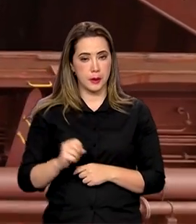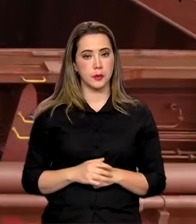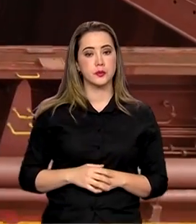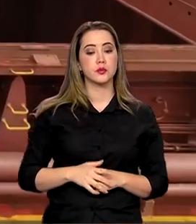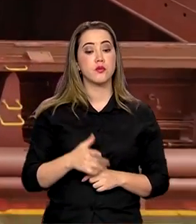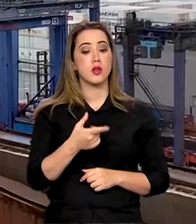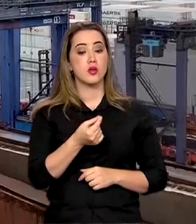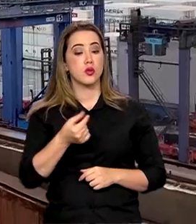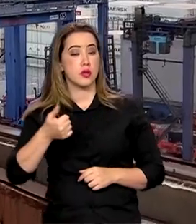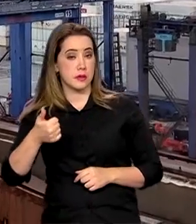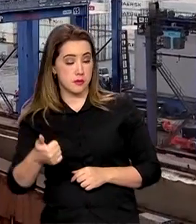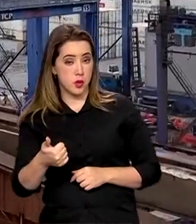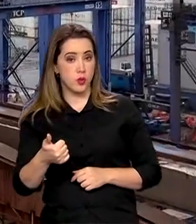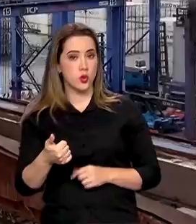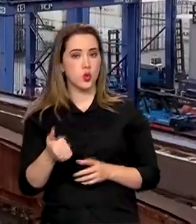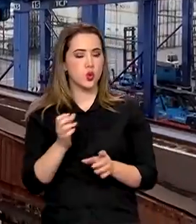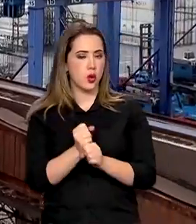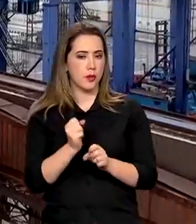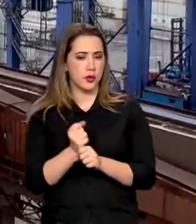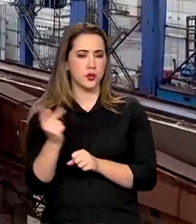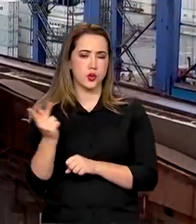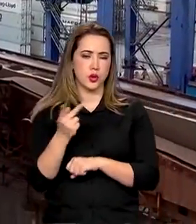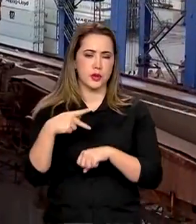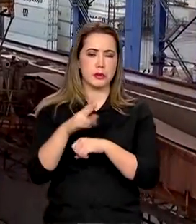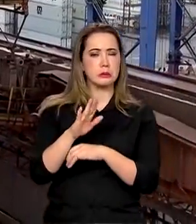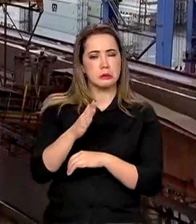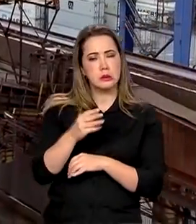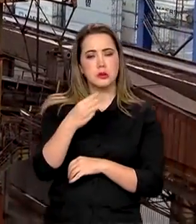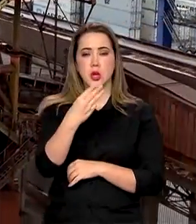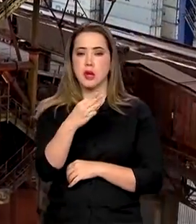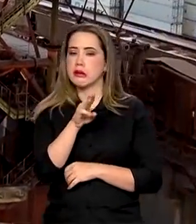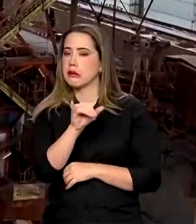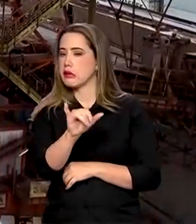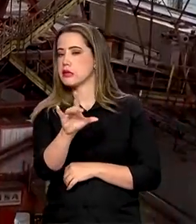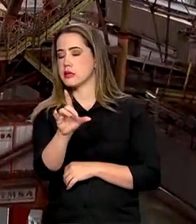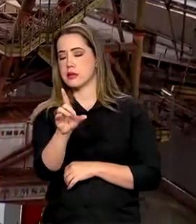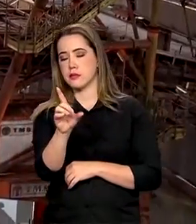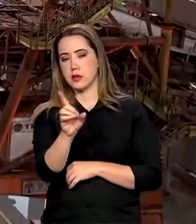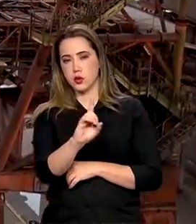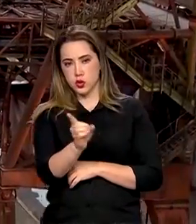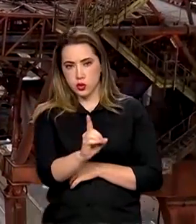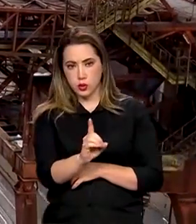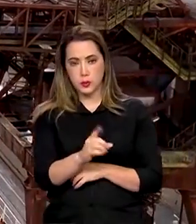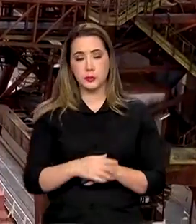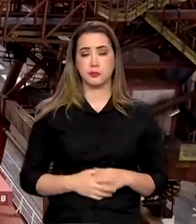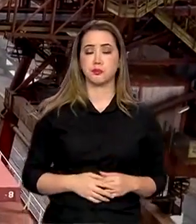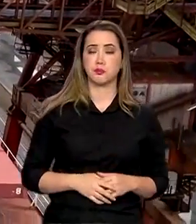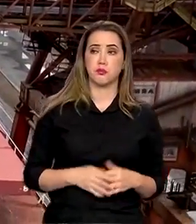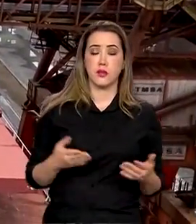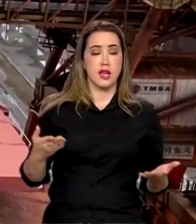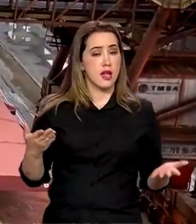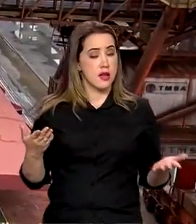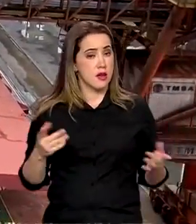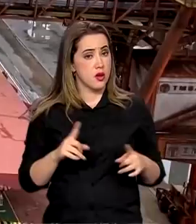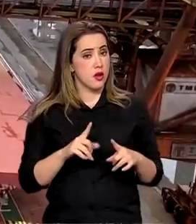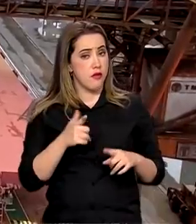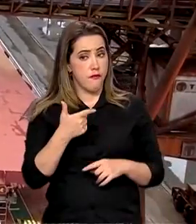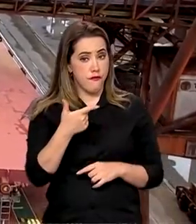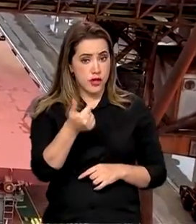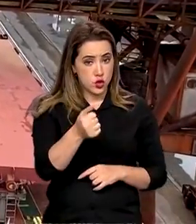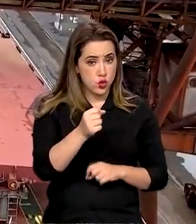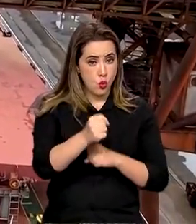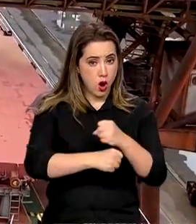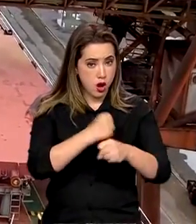China compravam um do outro estava na casa dos 3 bilhões e 200 milhões de dólares. 21 anos